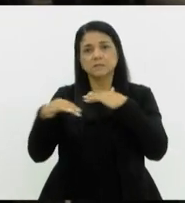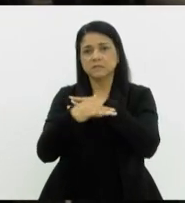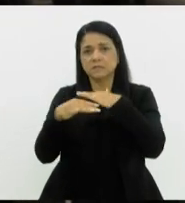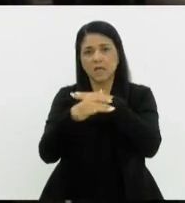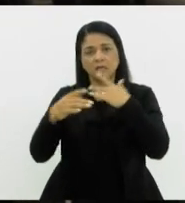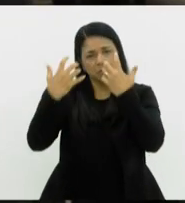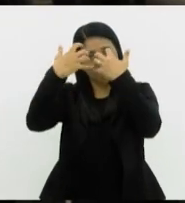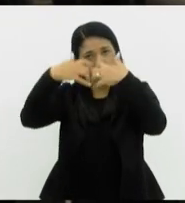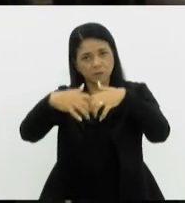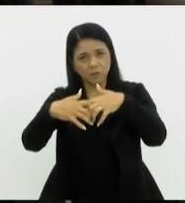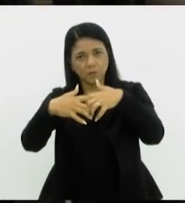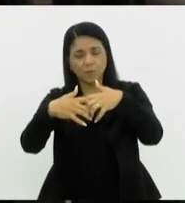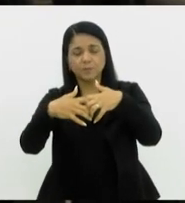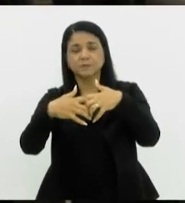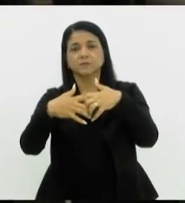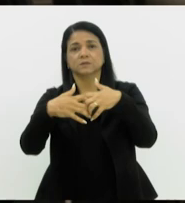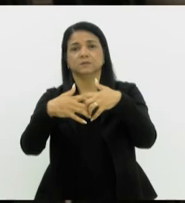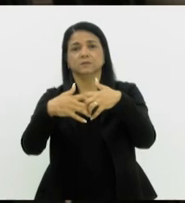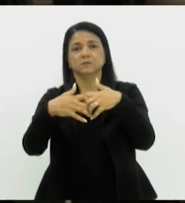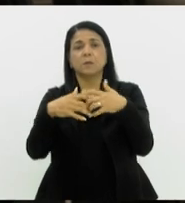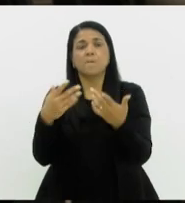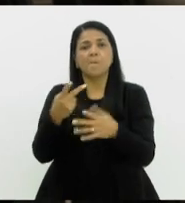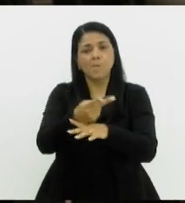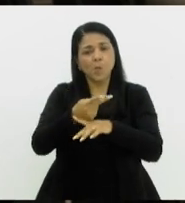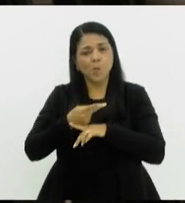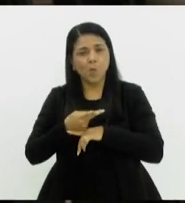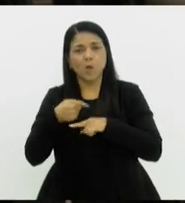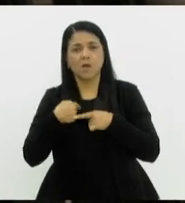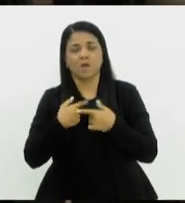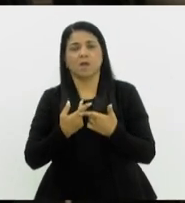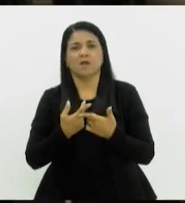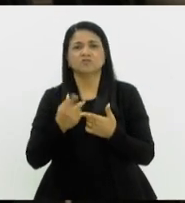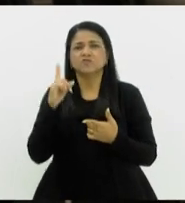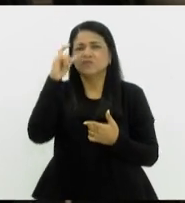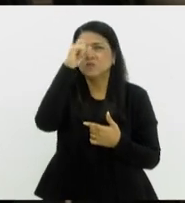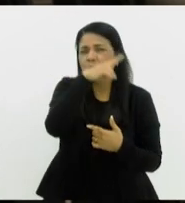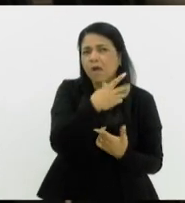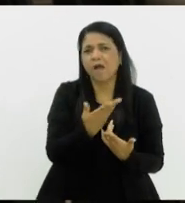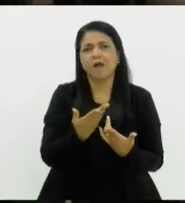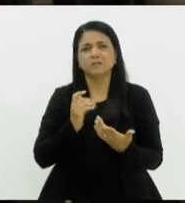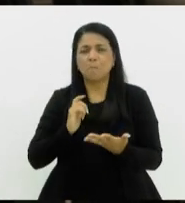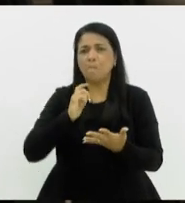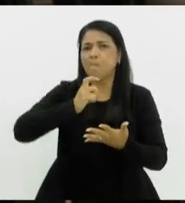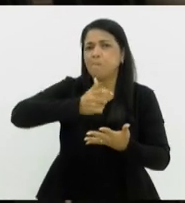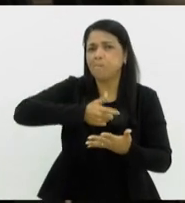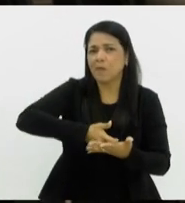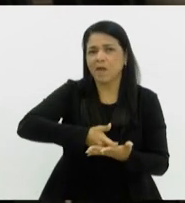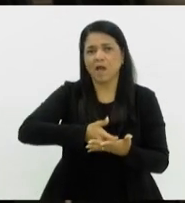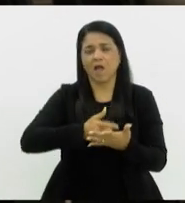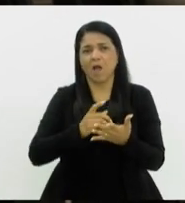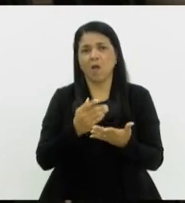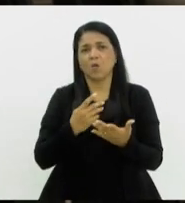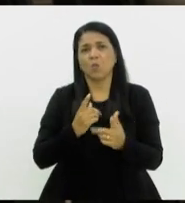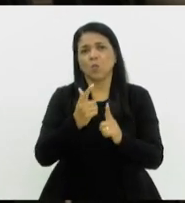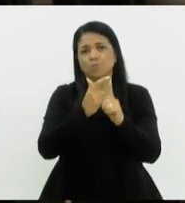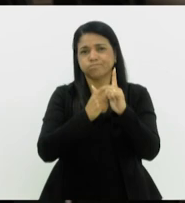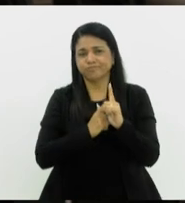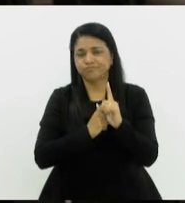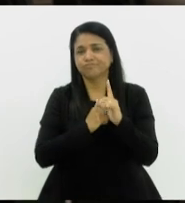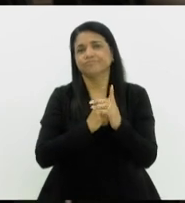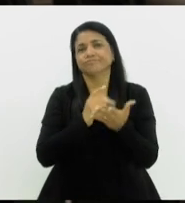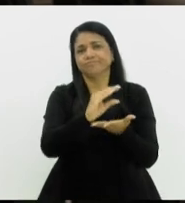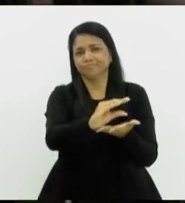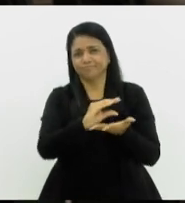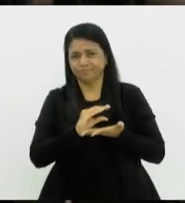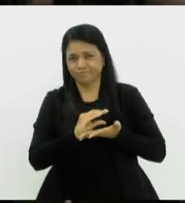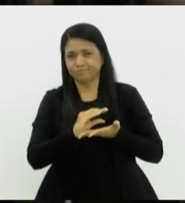de Petrópolis nos procuraram dizendo da dificuldade em pagar esse empréstimo já que não tiveram um